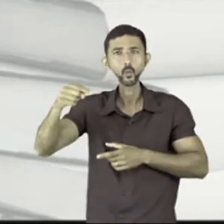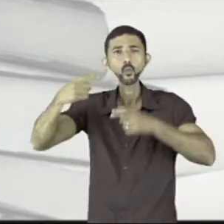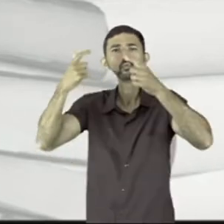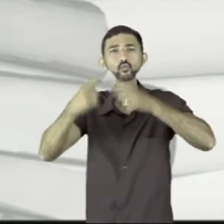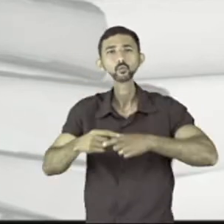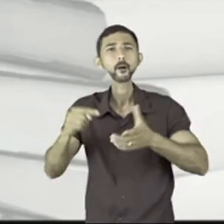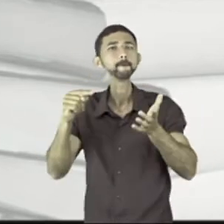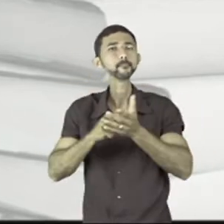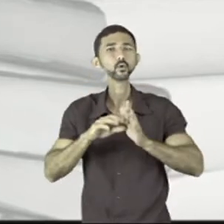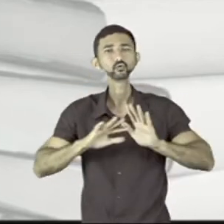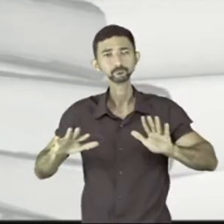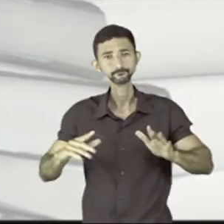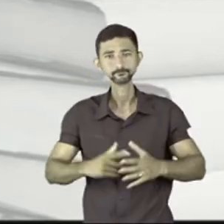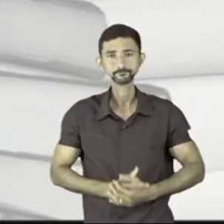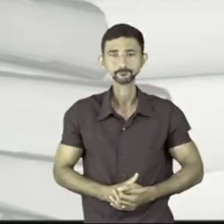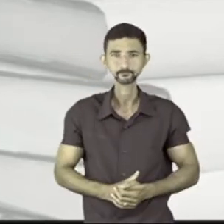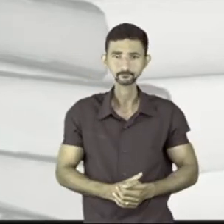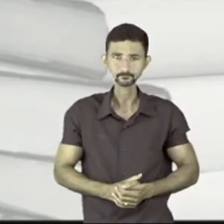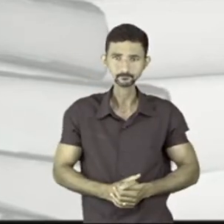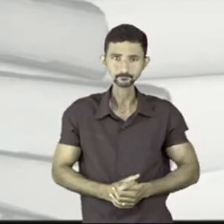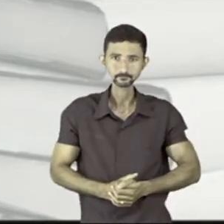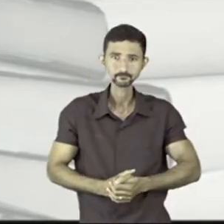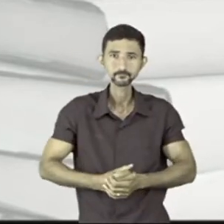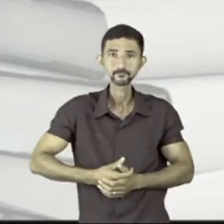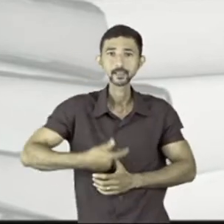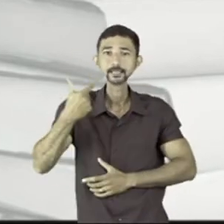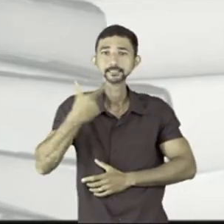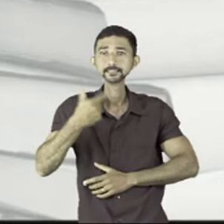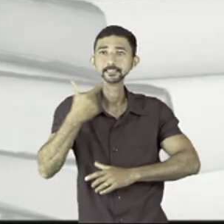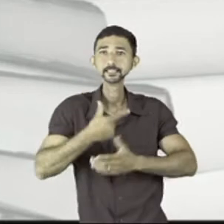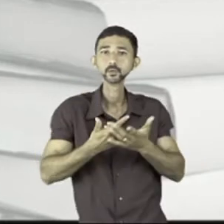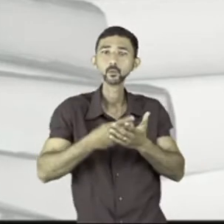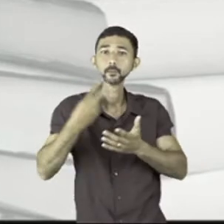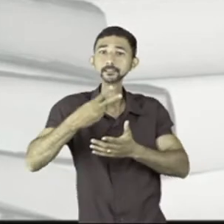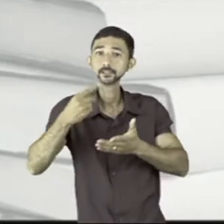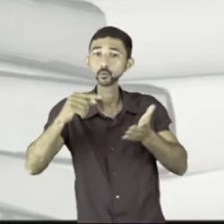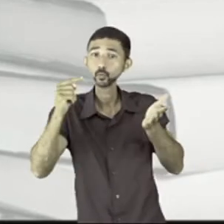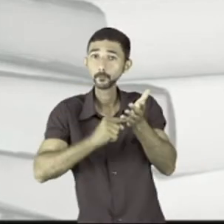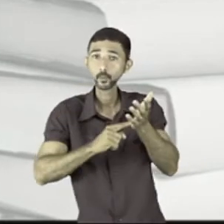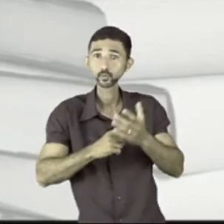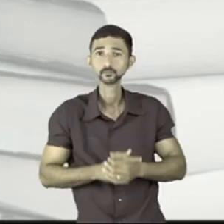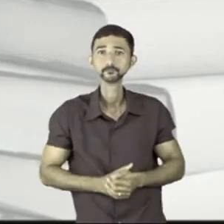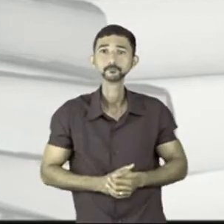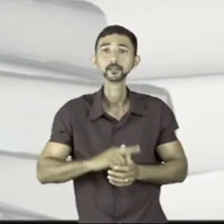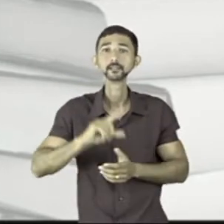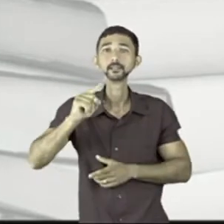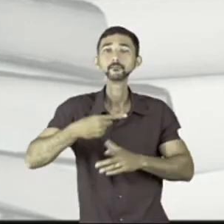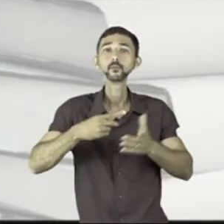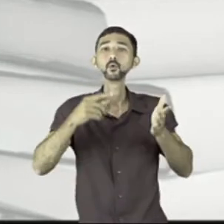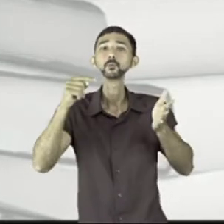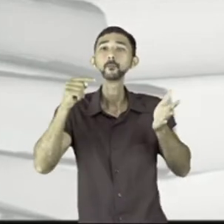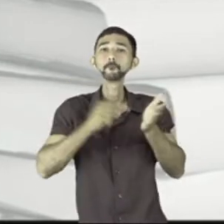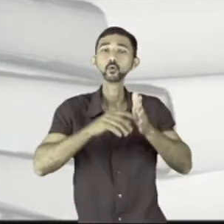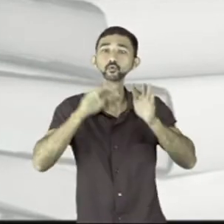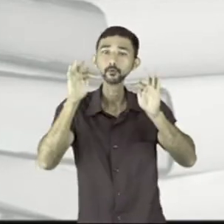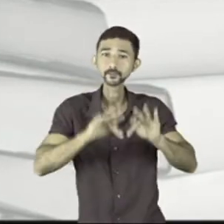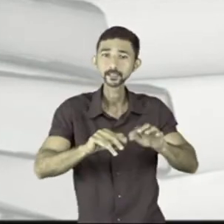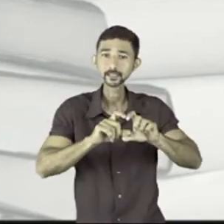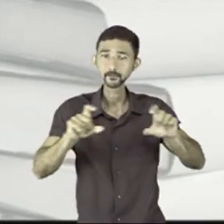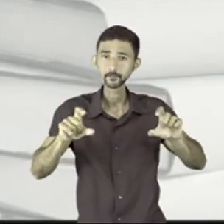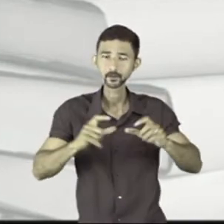chamam apenas de ponto. Segundo ponto e depois o ponto que finaliza o parágrafo.